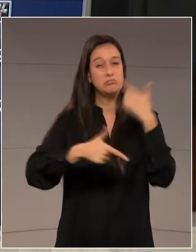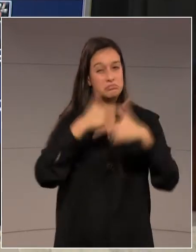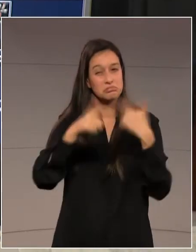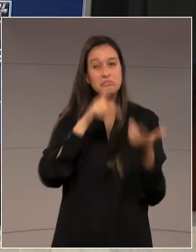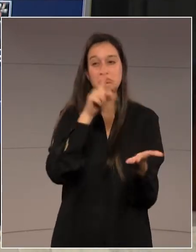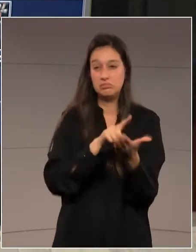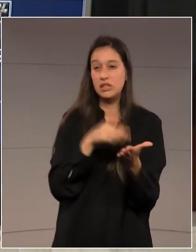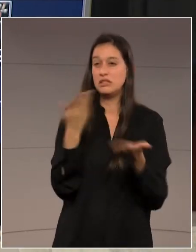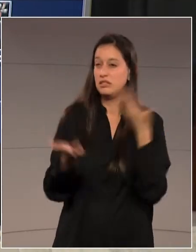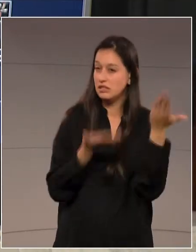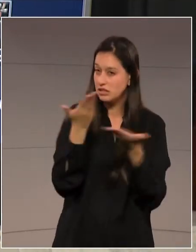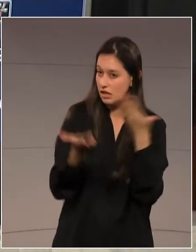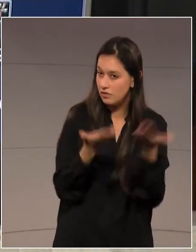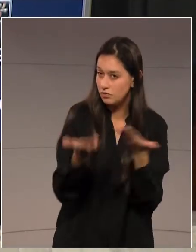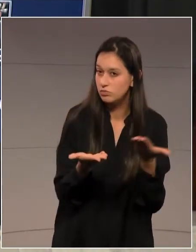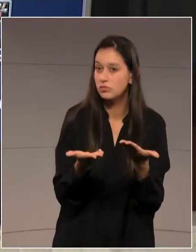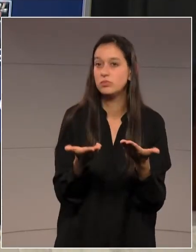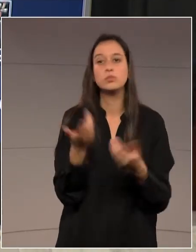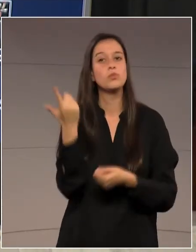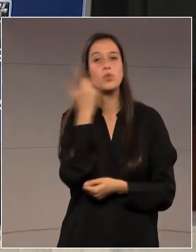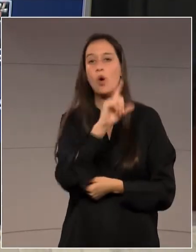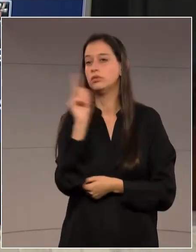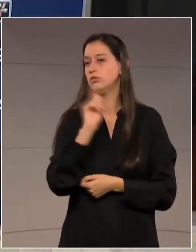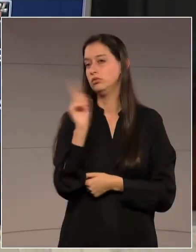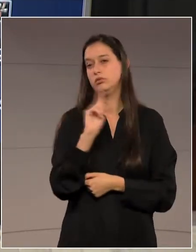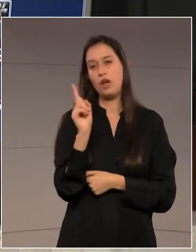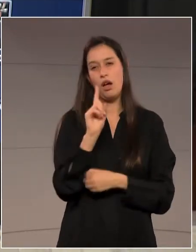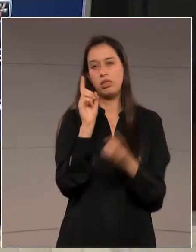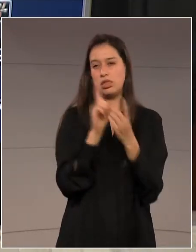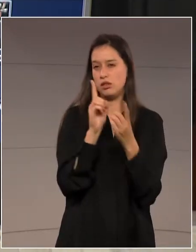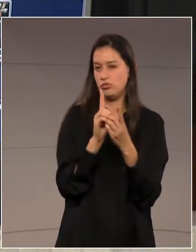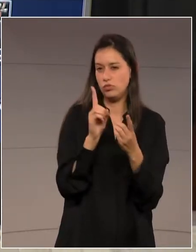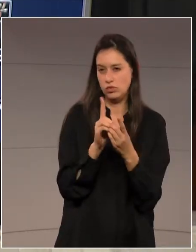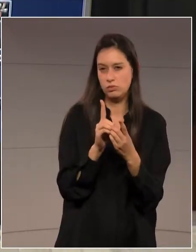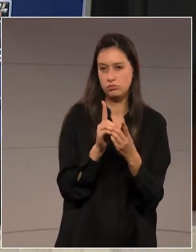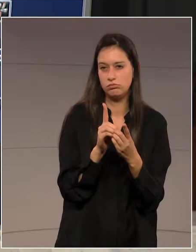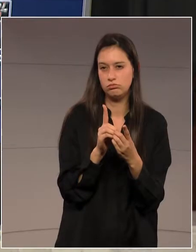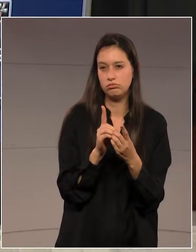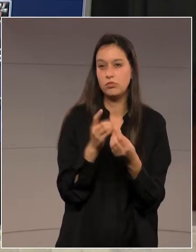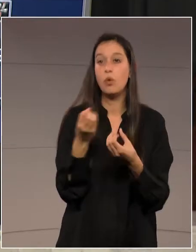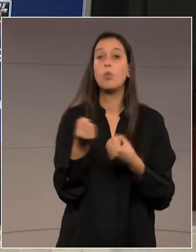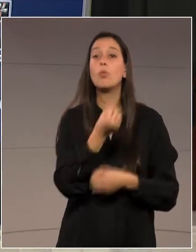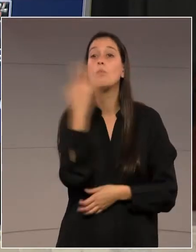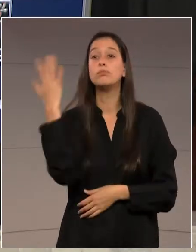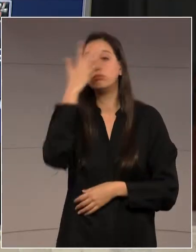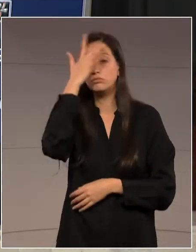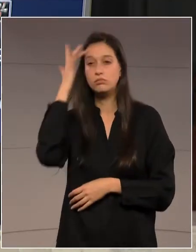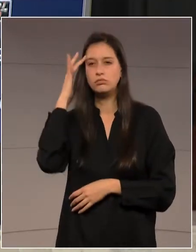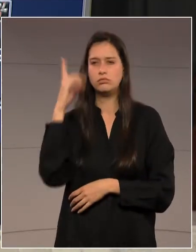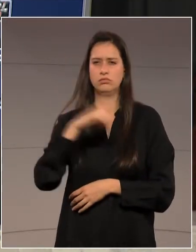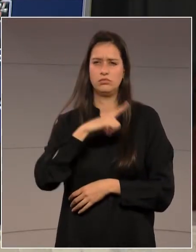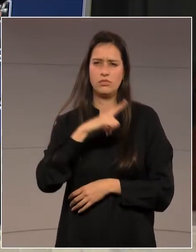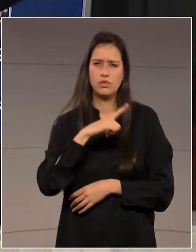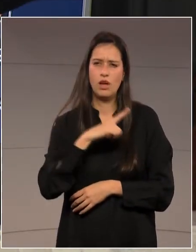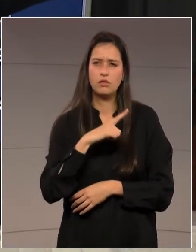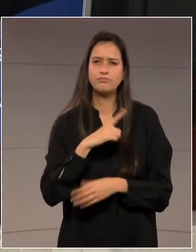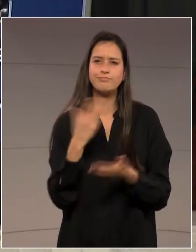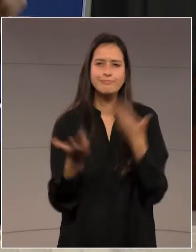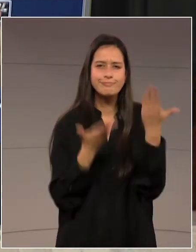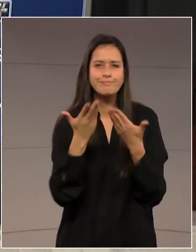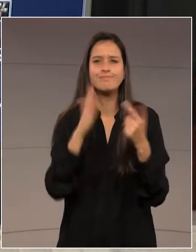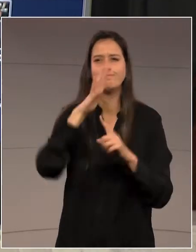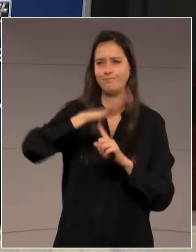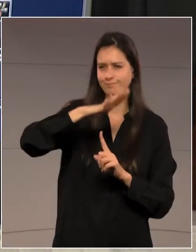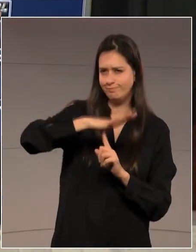porque independente de quantos servidores o hospital atender durante o mês, ele receberá do